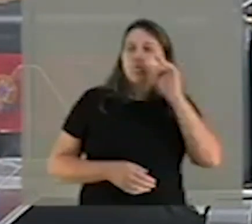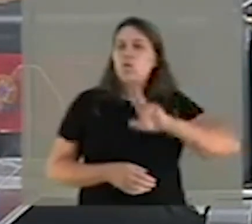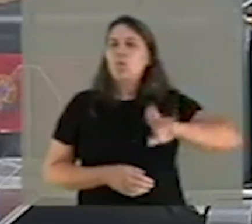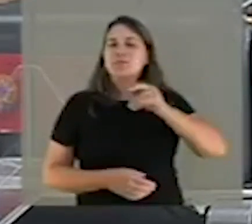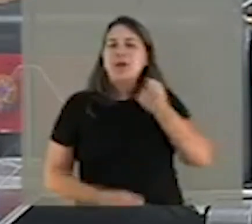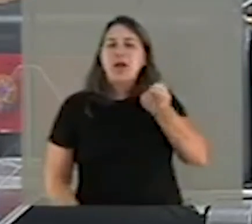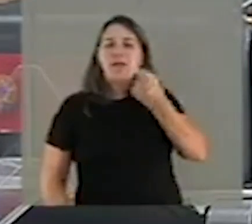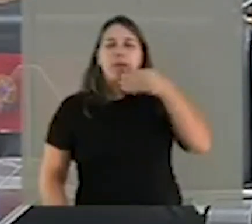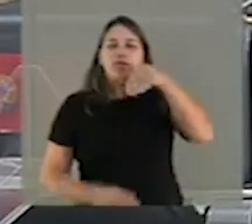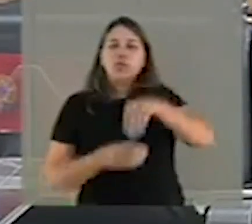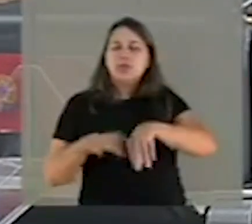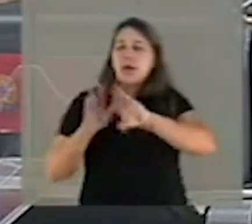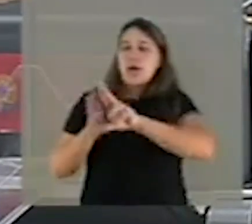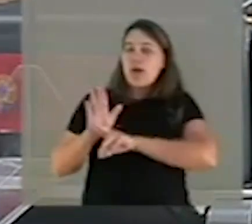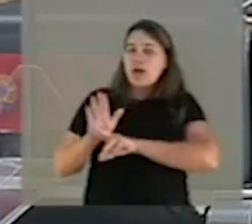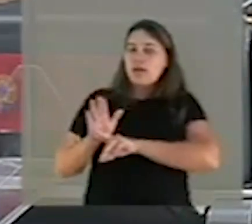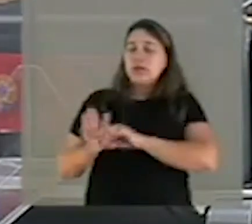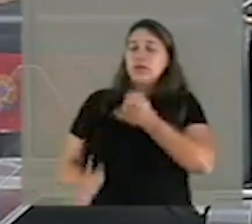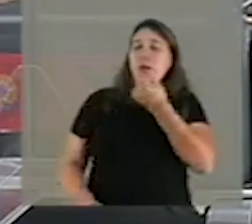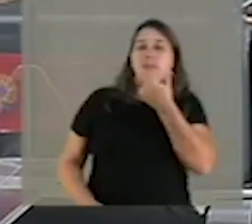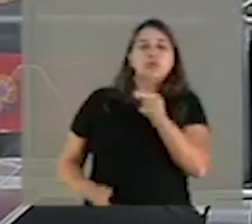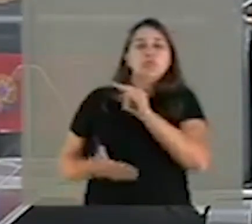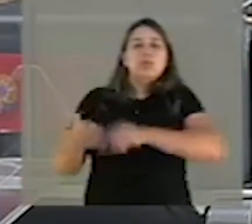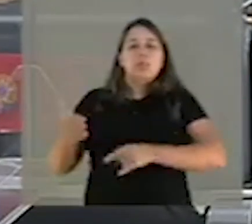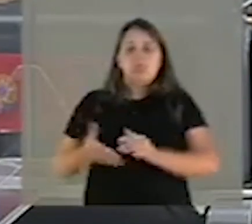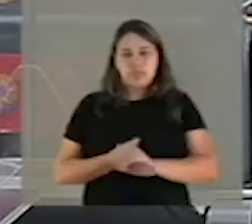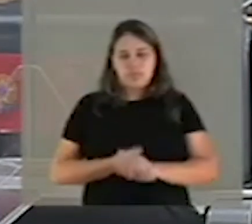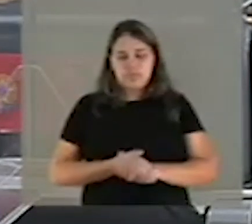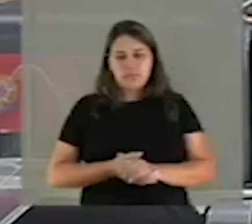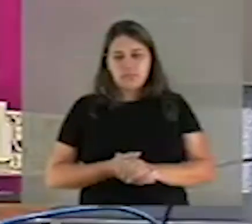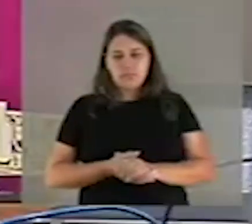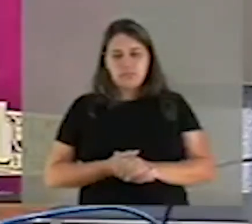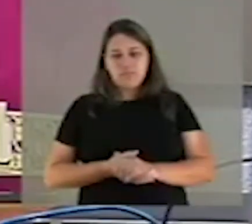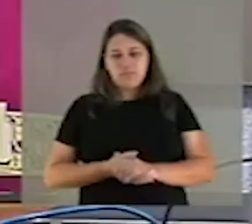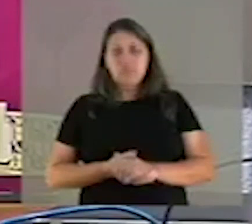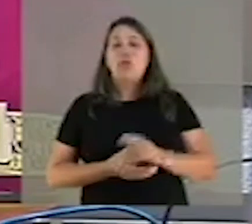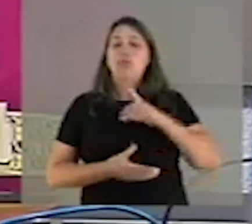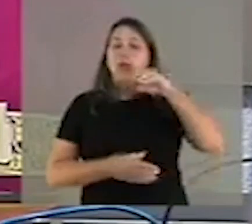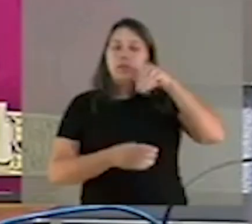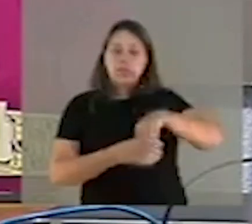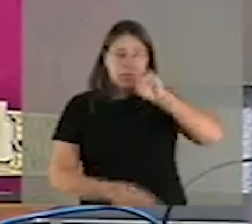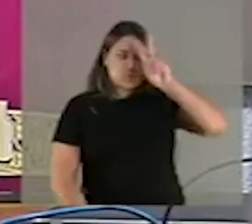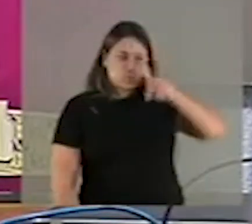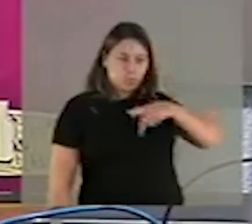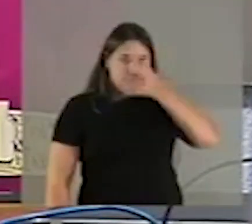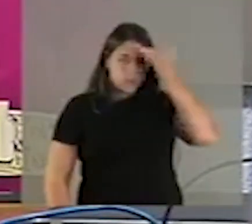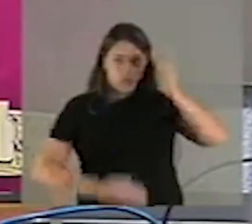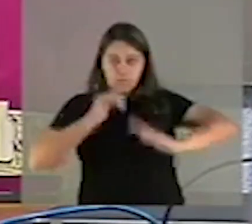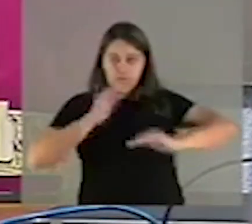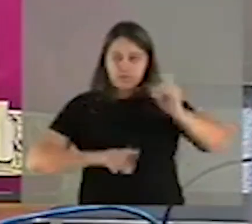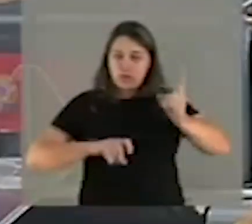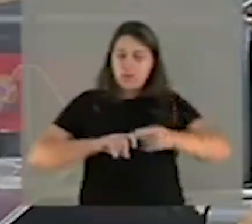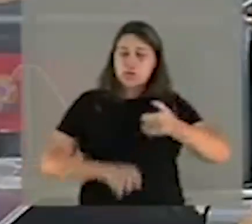protocolo off-label, em sentido amplo? Está dentro da autonomia do profissional médico. Ontem foi